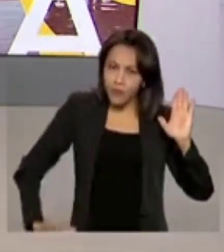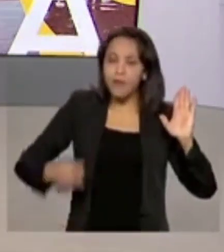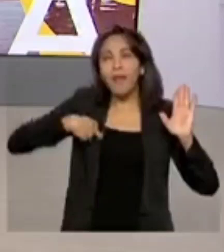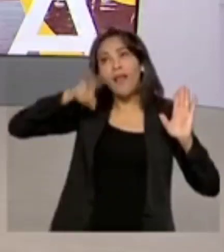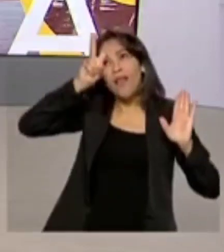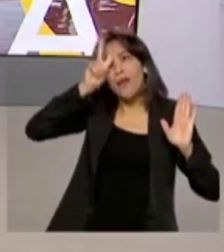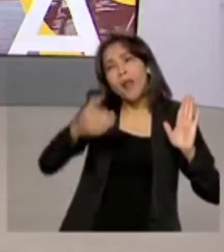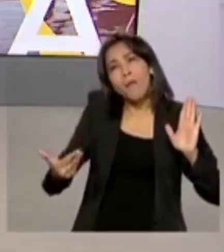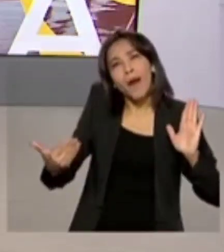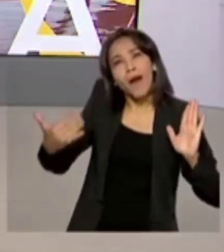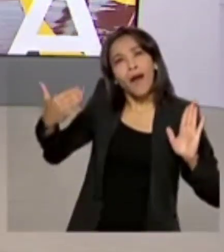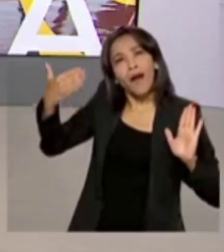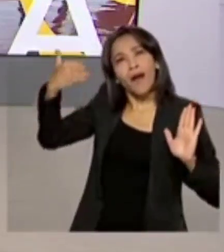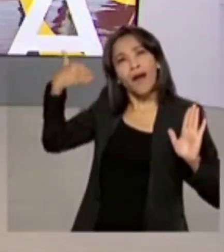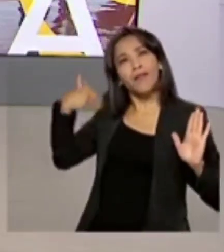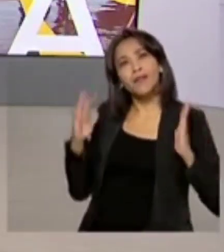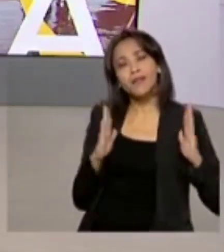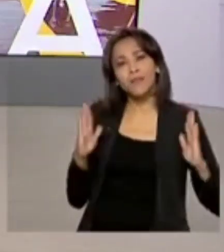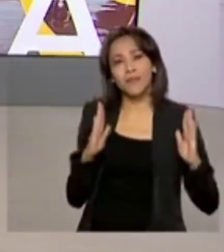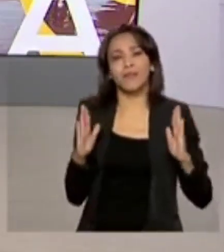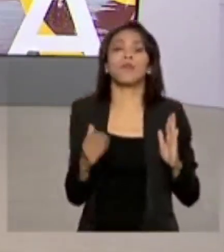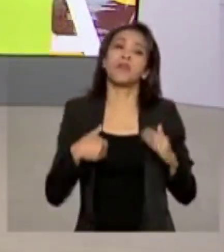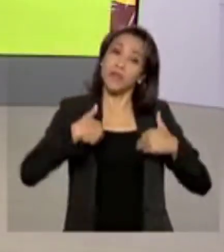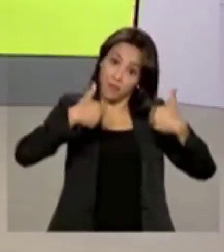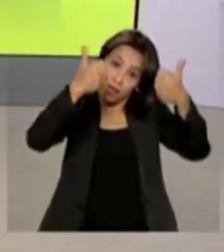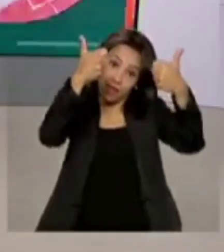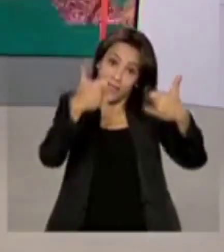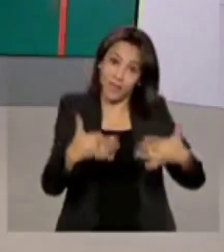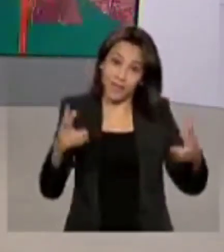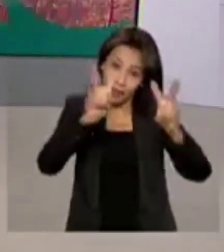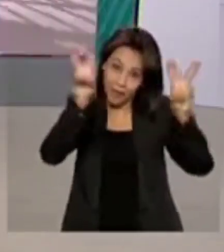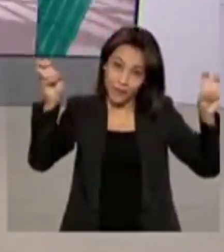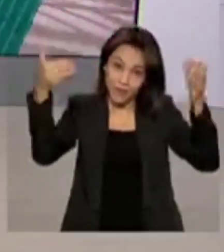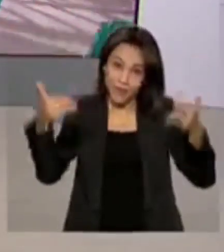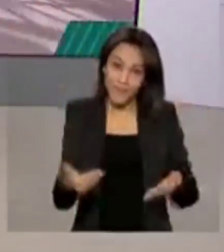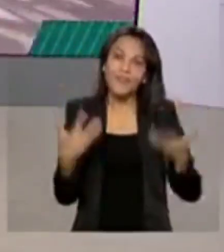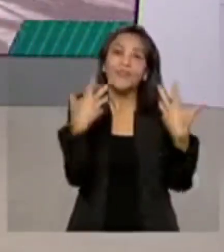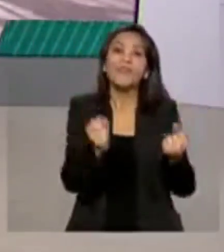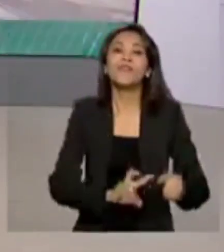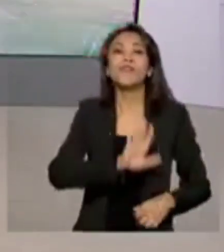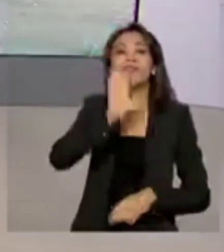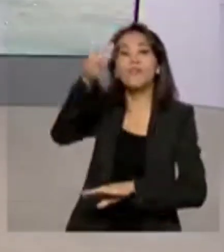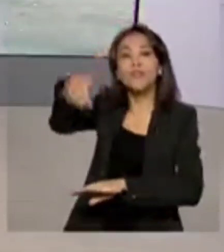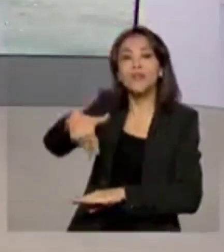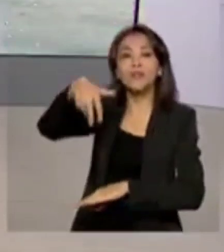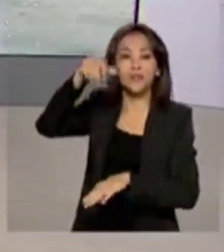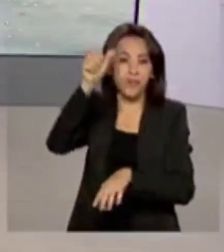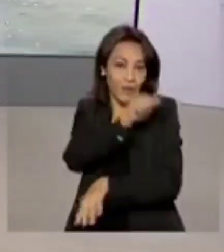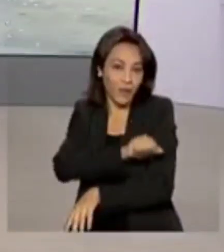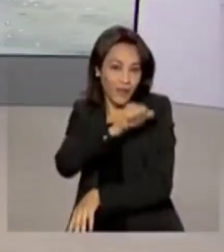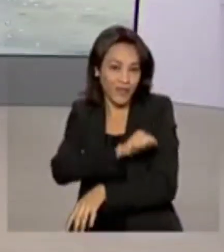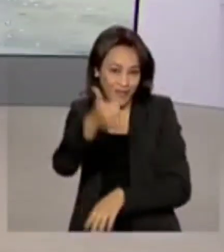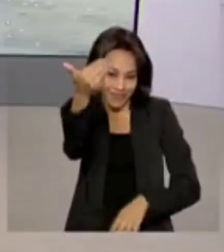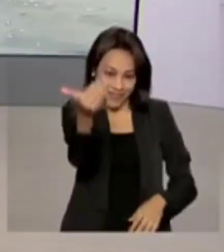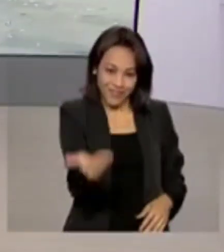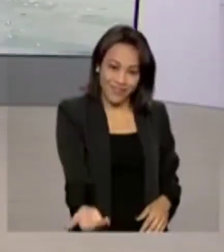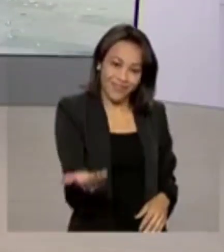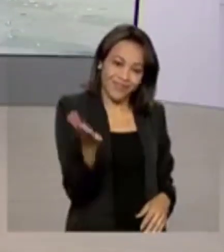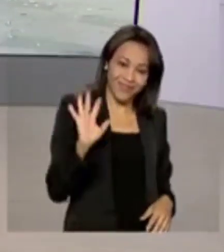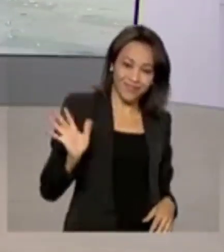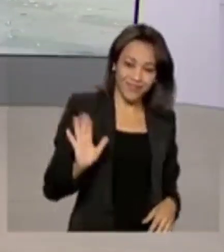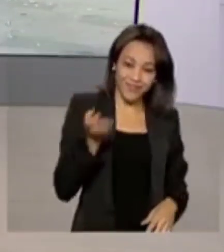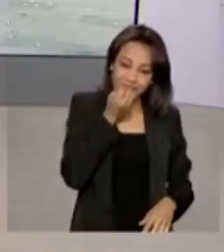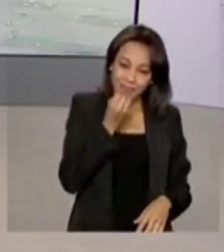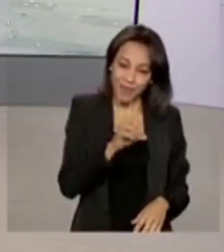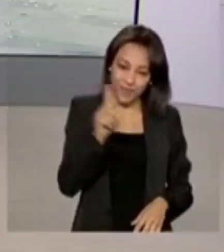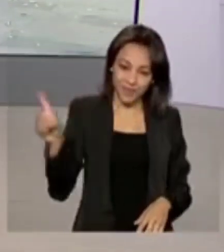nosso país nesse período. E para falar sobre esse marco na nossa história, vamos ao Rio de Janeiro conversar com Cláudia Boiunga. Oi, Cláudia. Bom dia